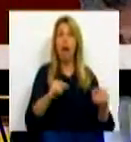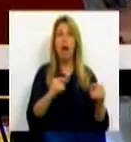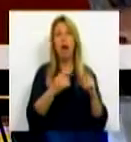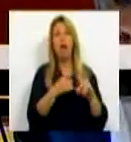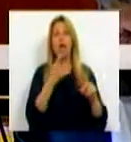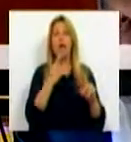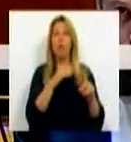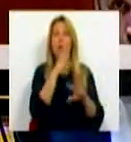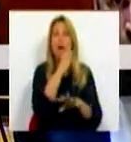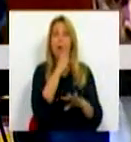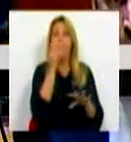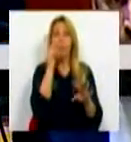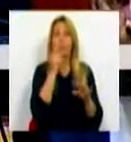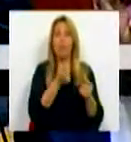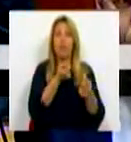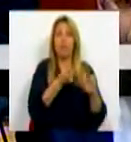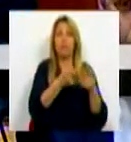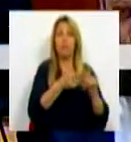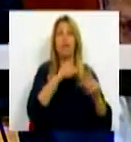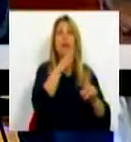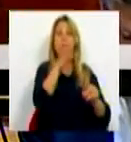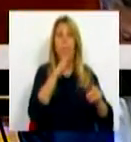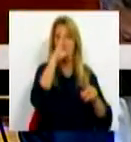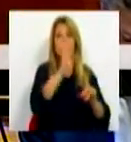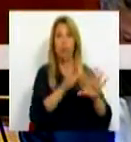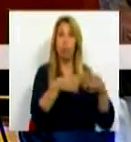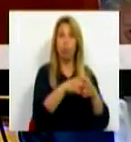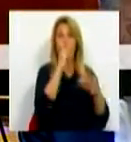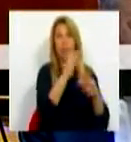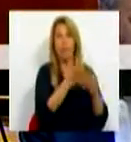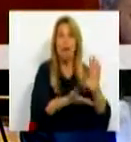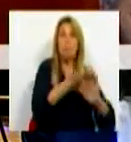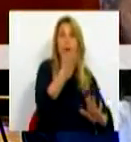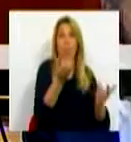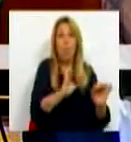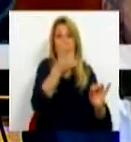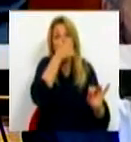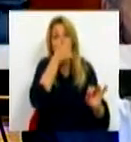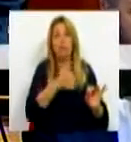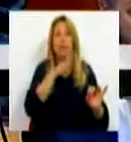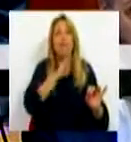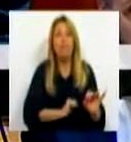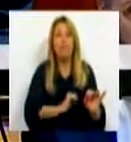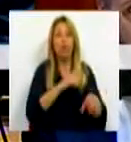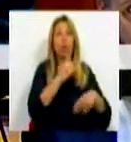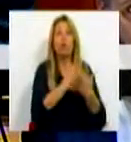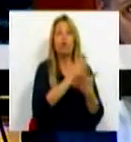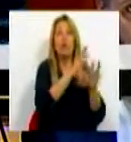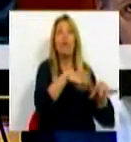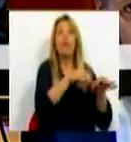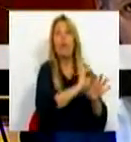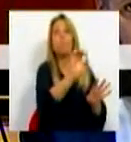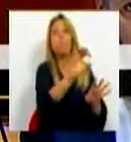familiares que fazem com que as classes mais desfavortecidas, como sabemos, sejam as que não têm ocupações para os filhos fora do horário escolar.